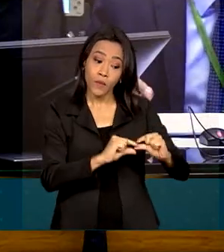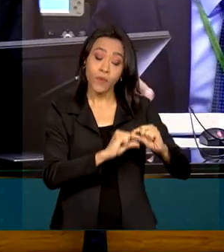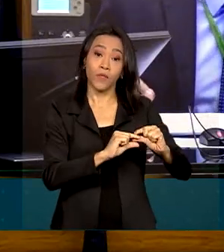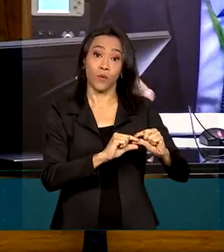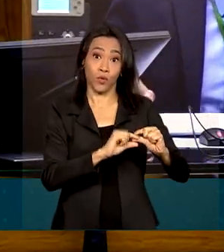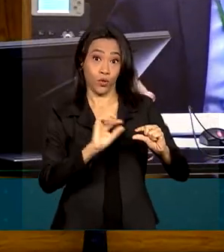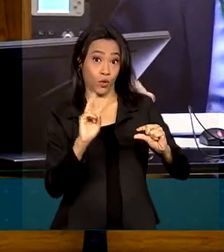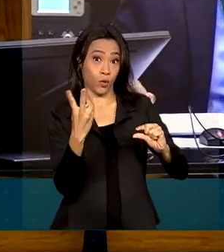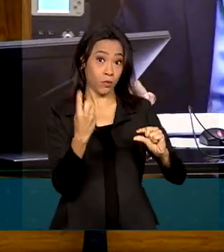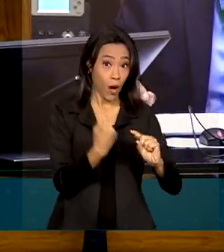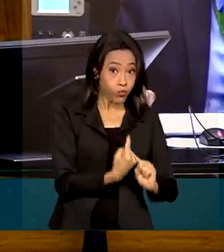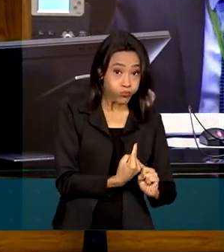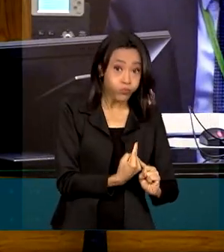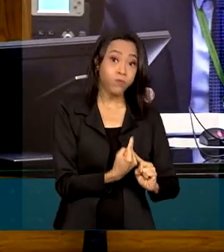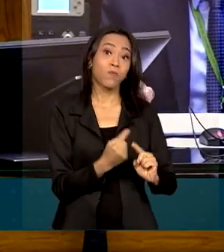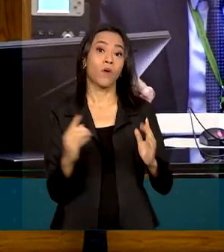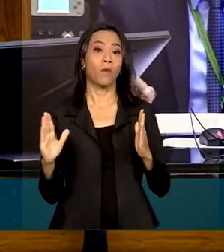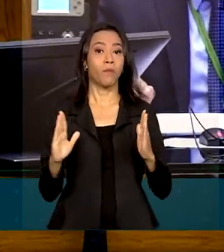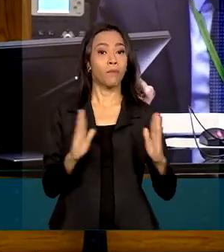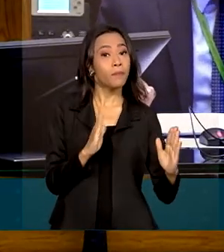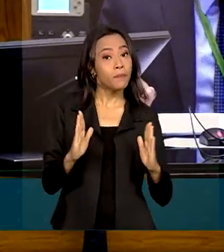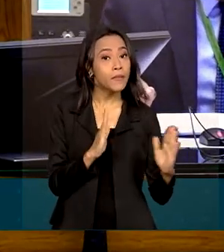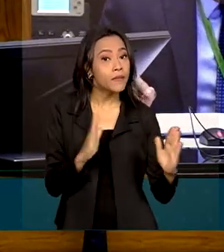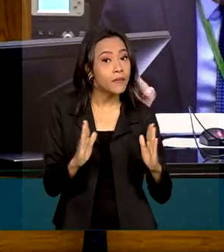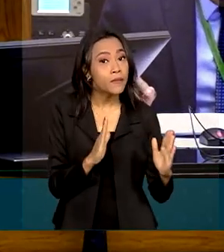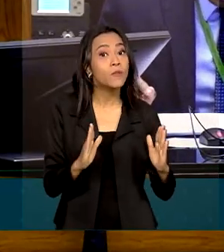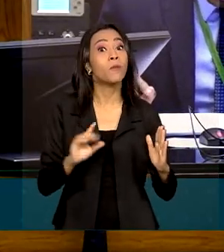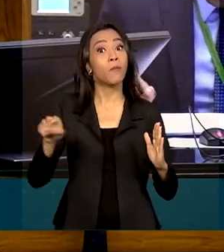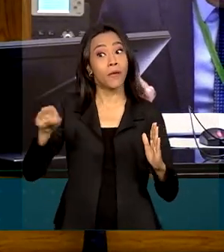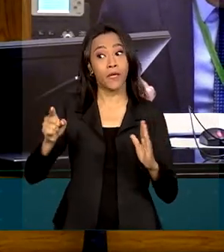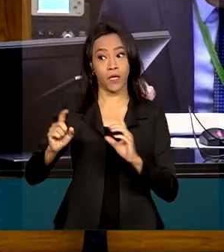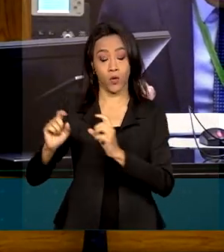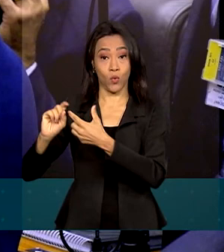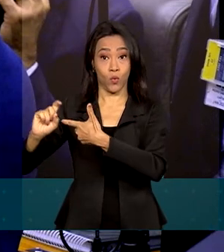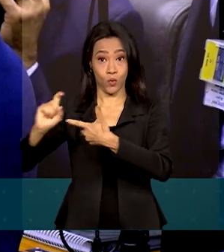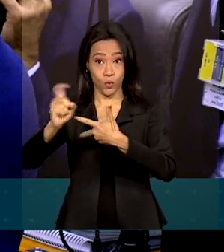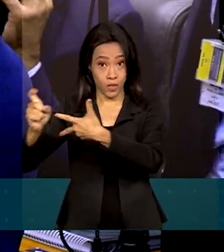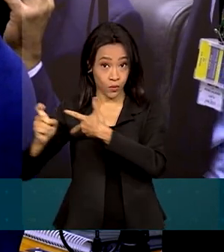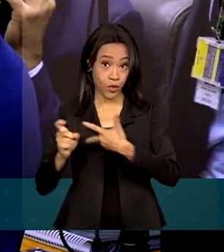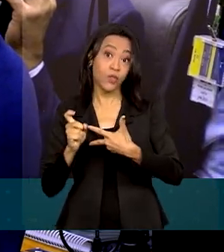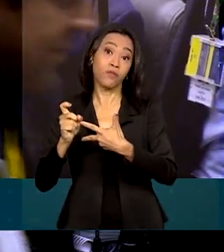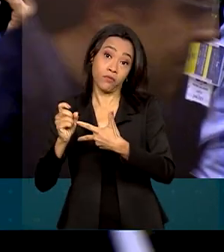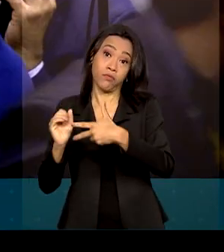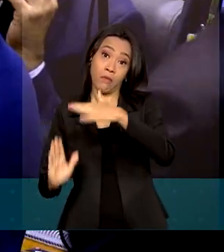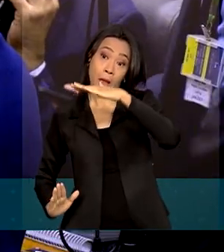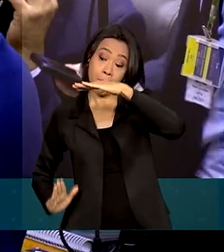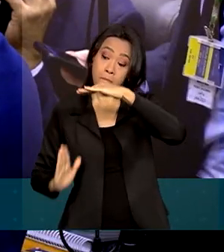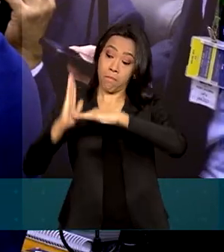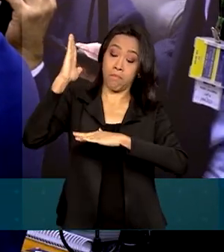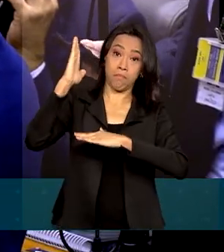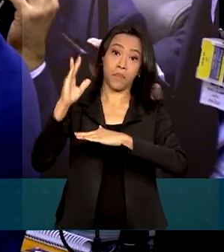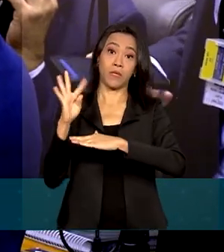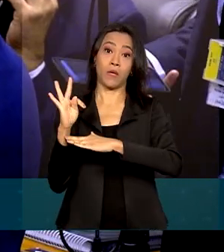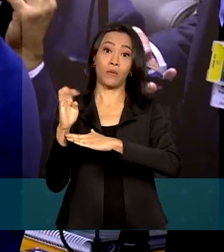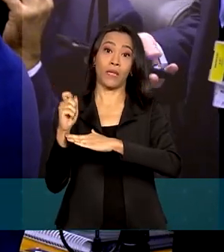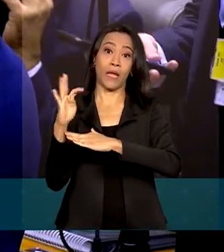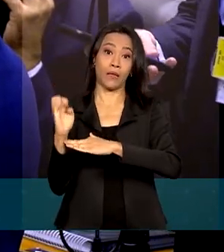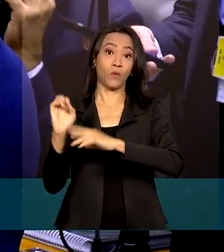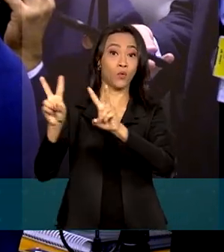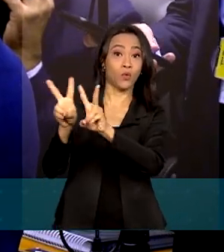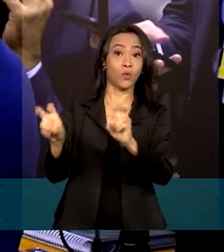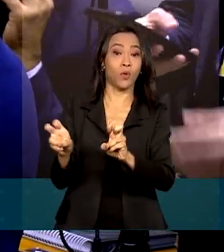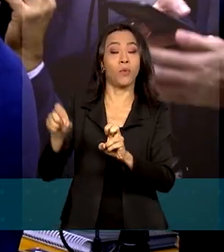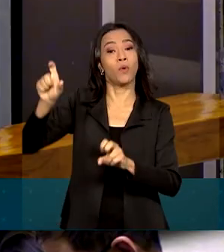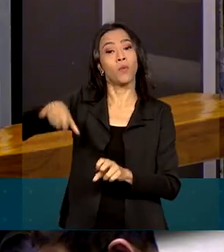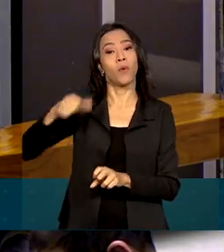o período de permissão para o Executivo ultrapassar o teto de gastos para o custeio do Bolsa Família, ou seja, a